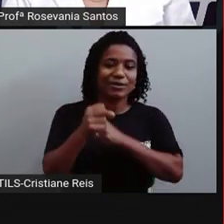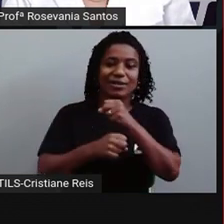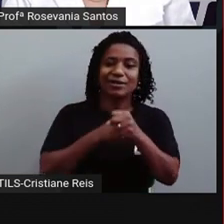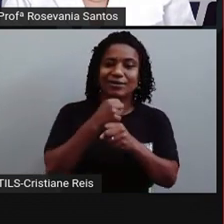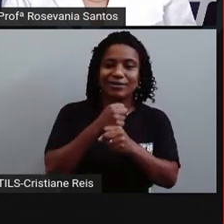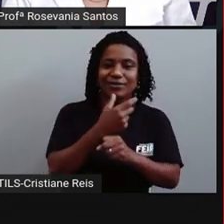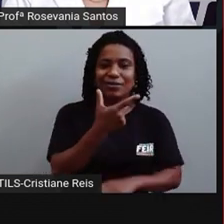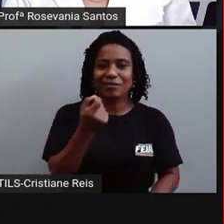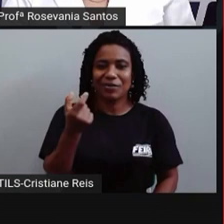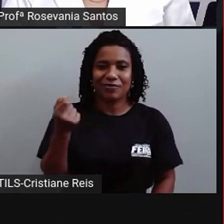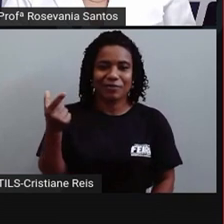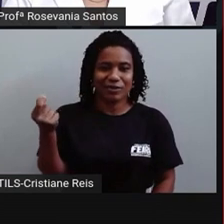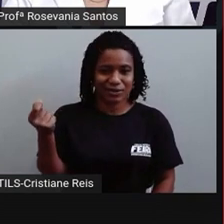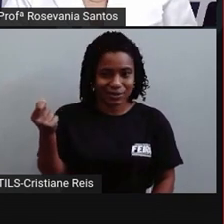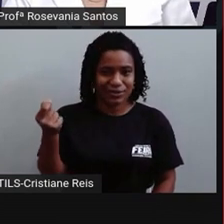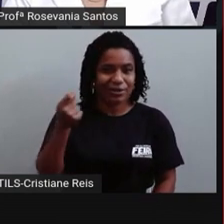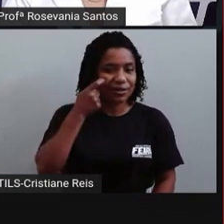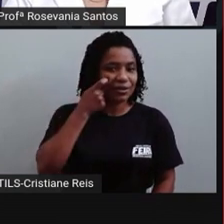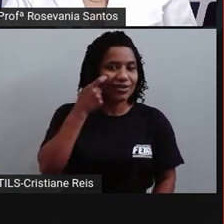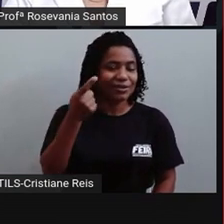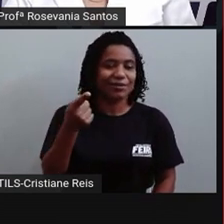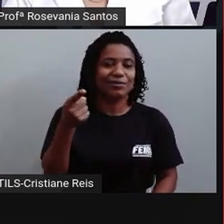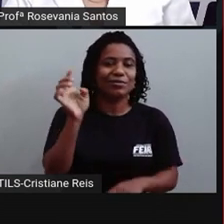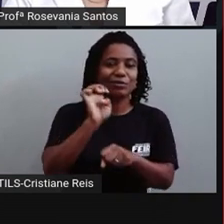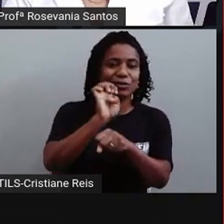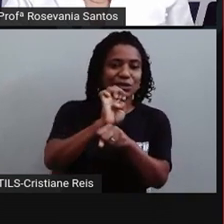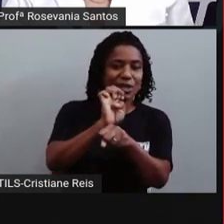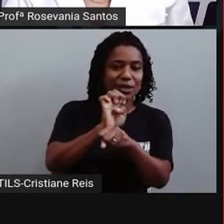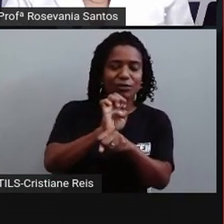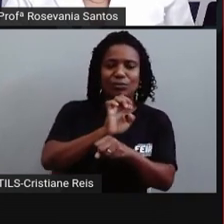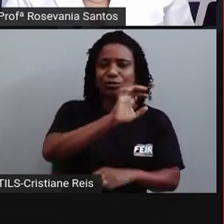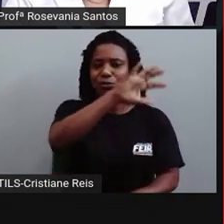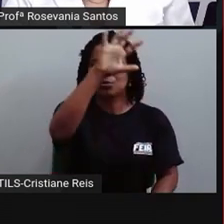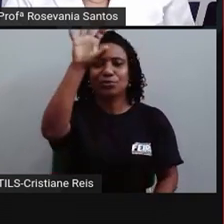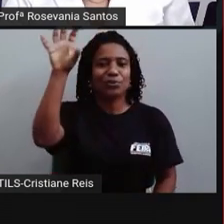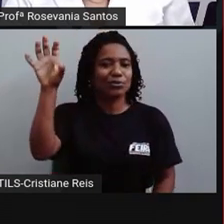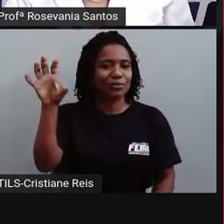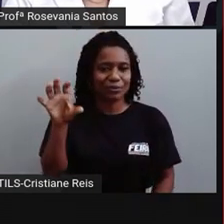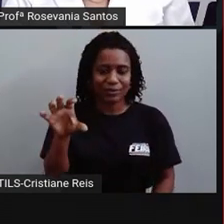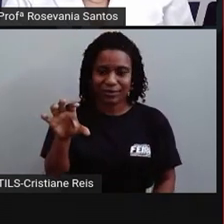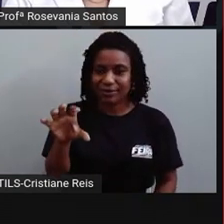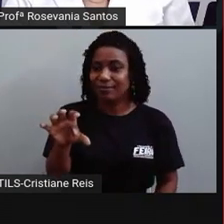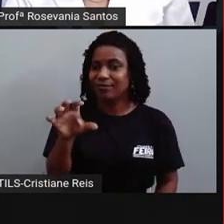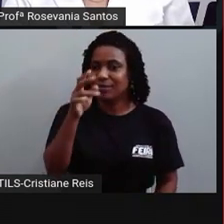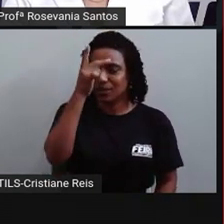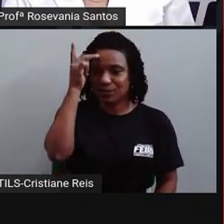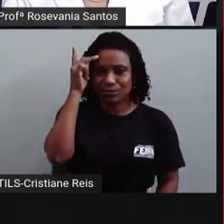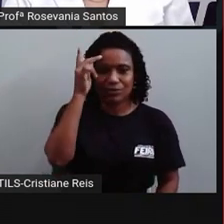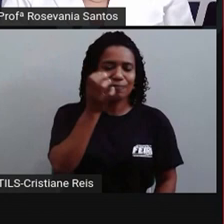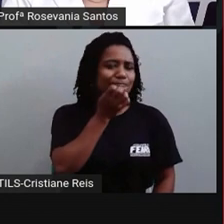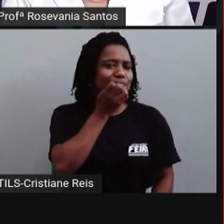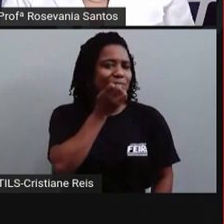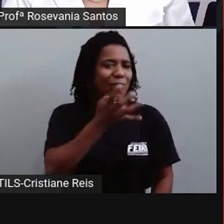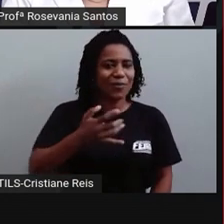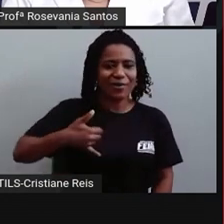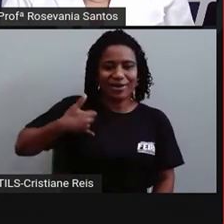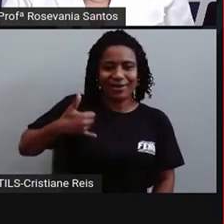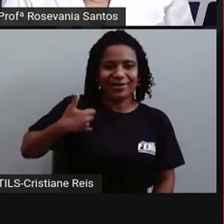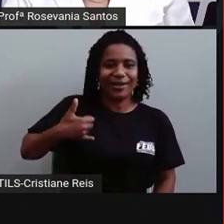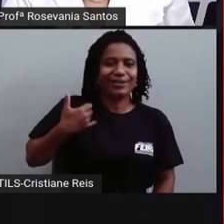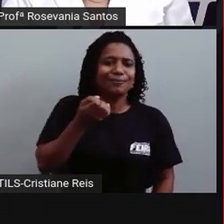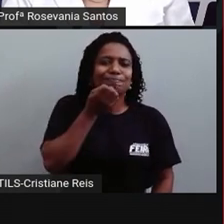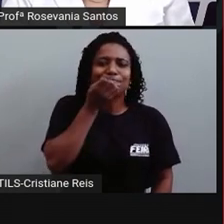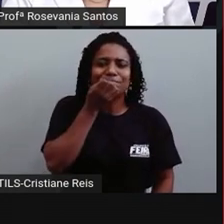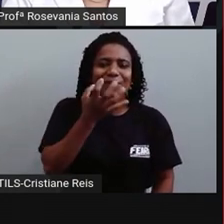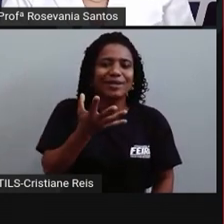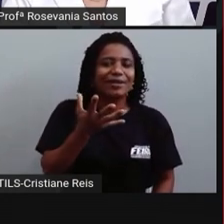estados, né, que tem a maior qualidade de vida, ou seja, a longevidade, que as pessoas chegam, sai da idade